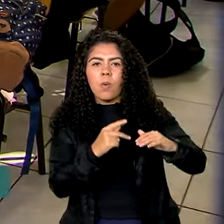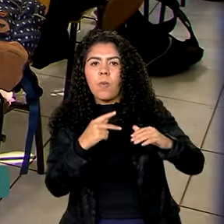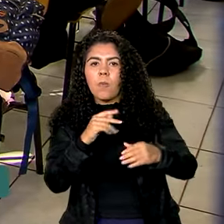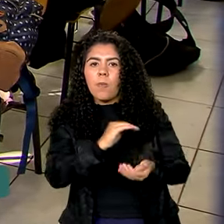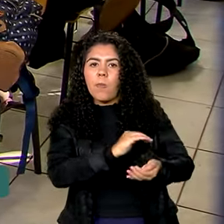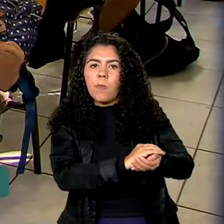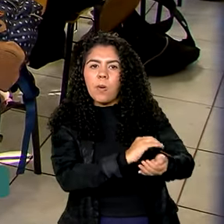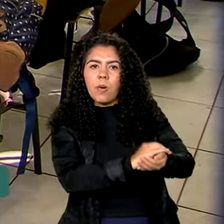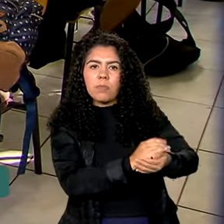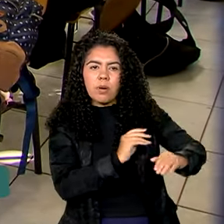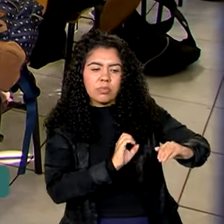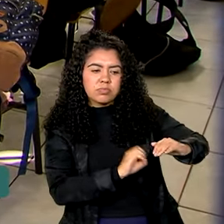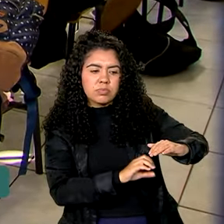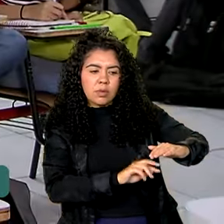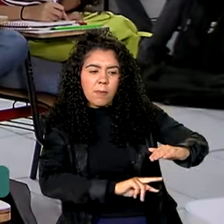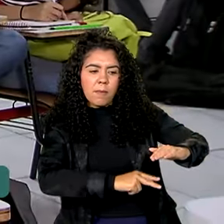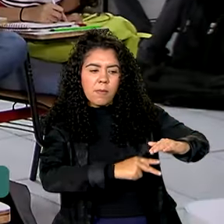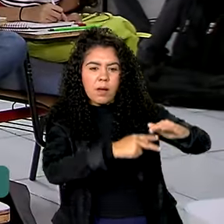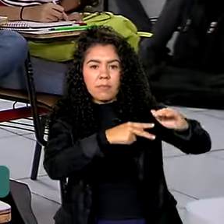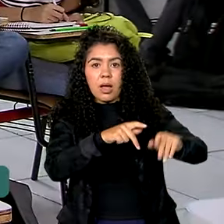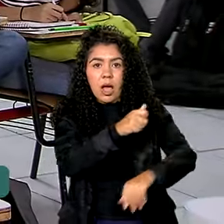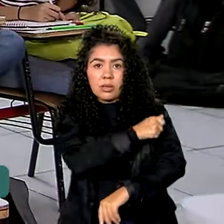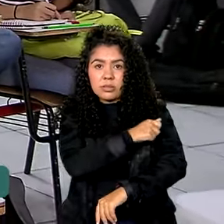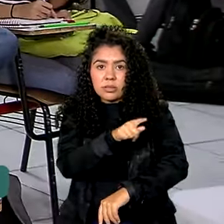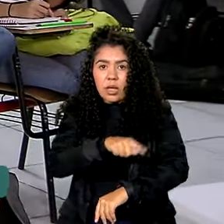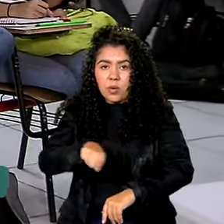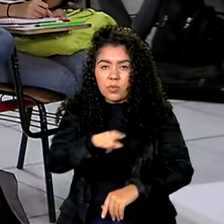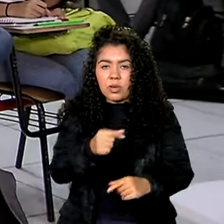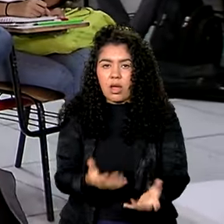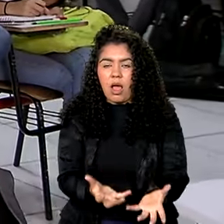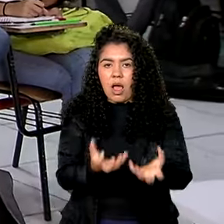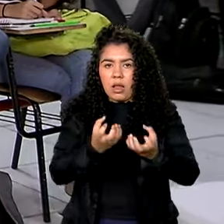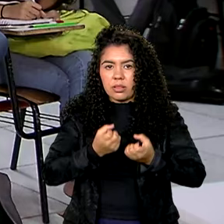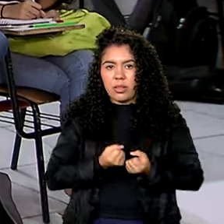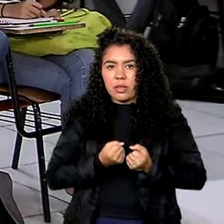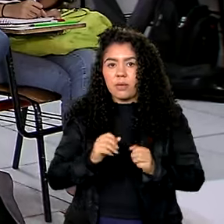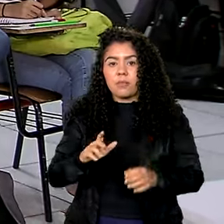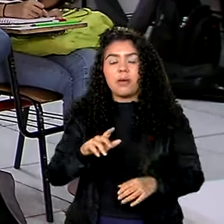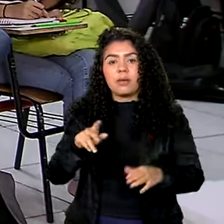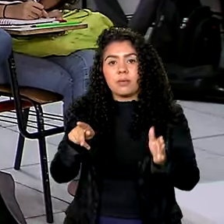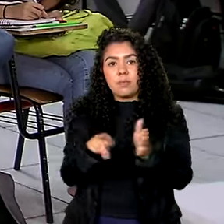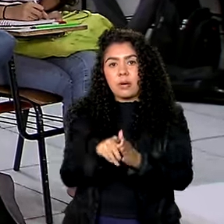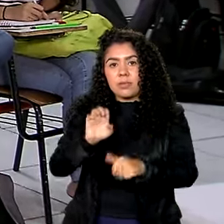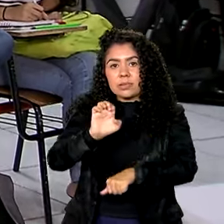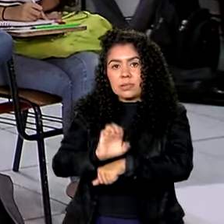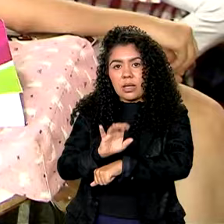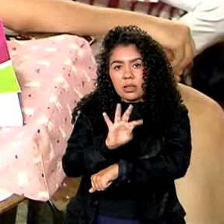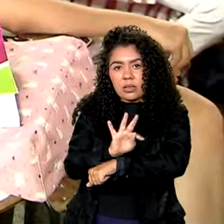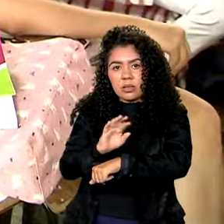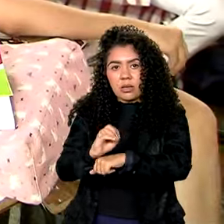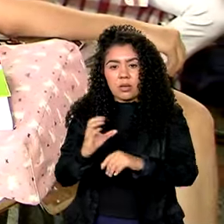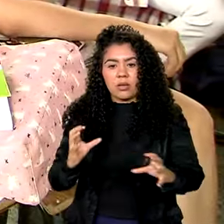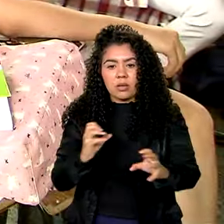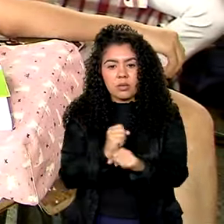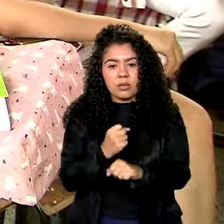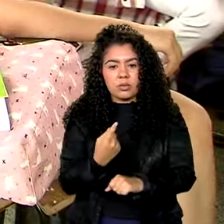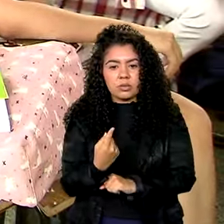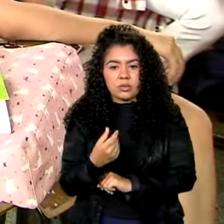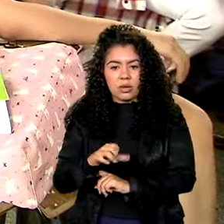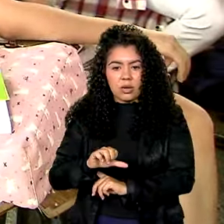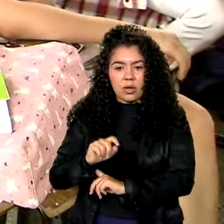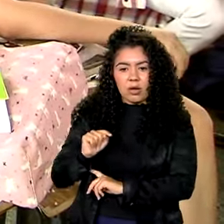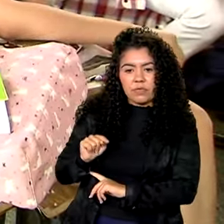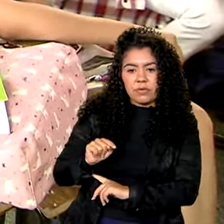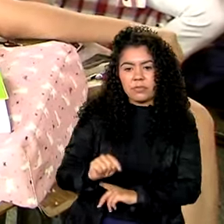alunos que aderirem ao pé de meia. Segundo o governo de Tocantins, cerca de 19 mil estudantes matriculados